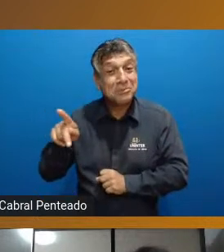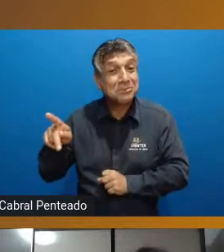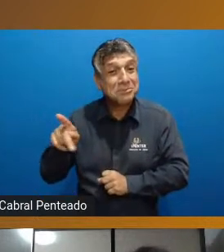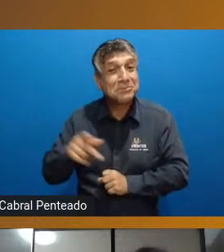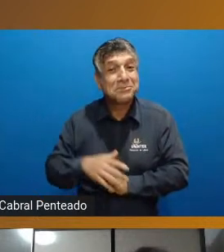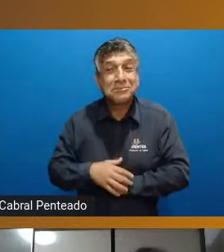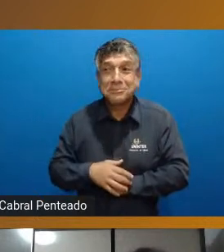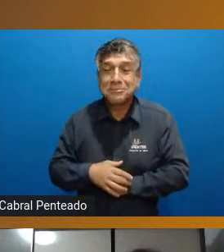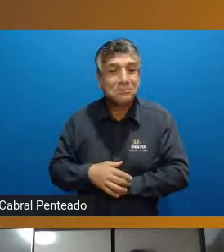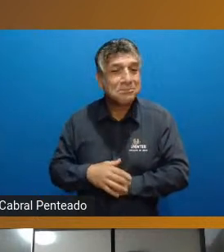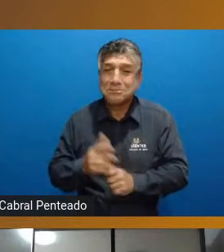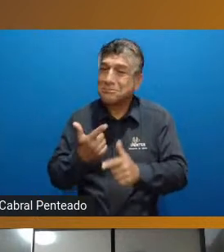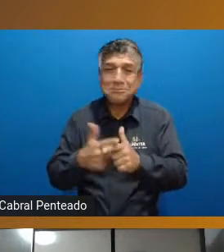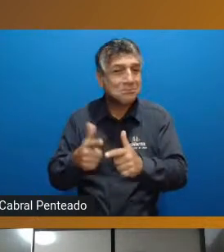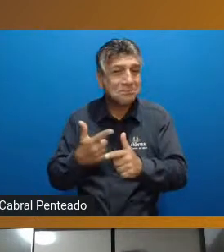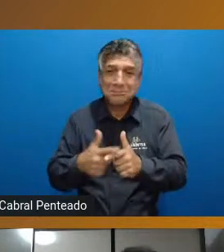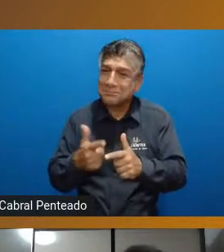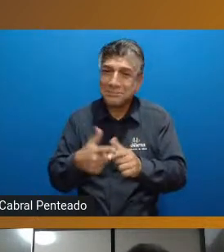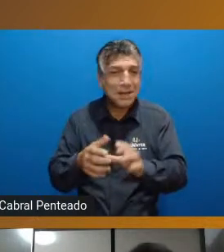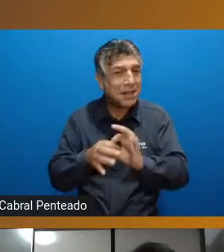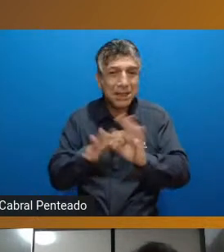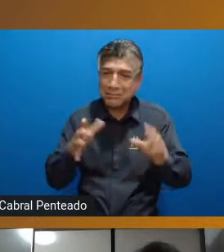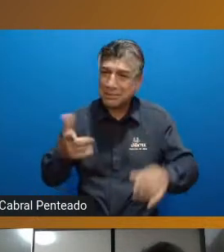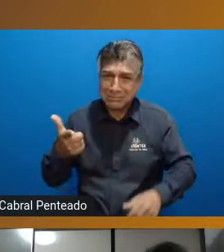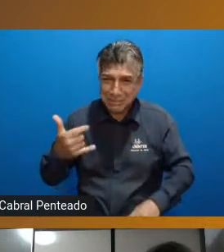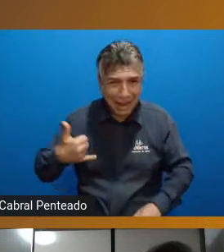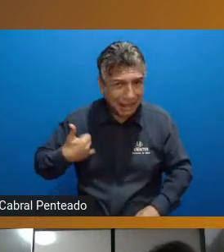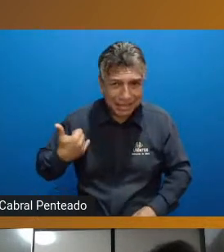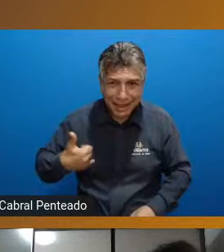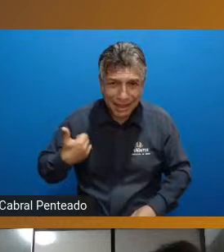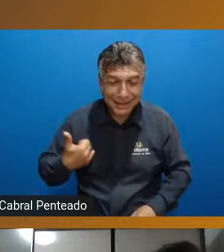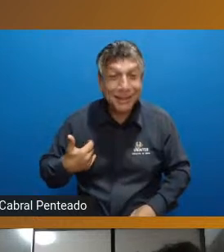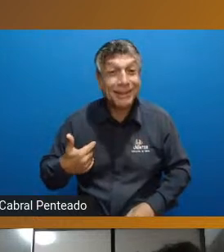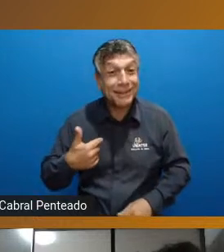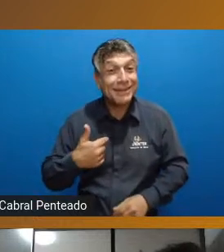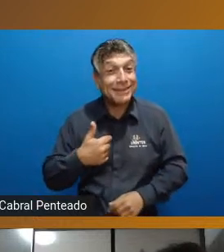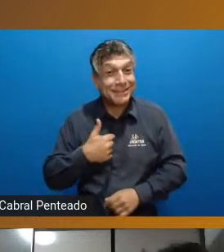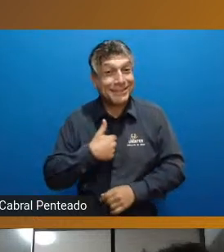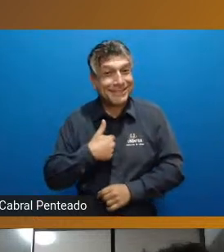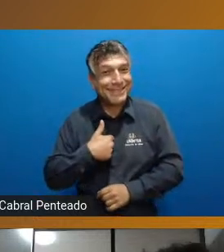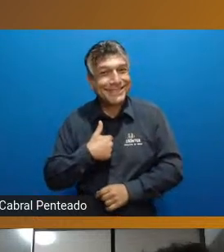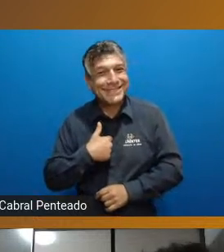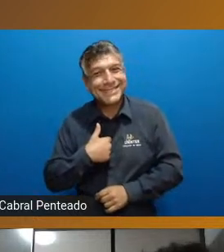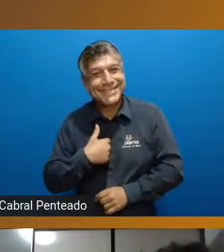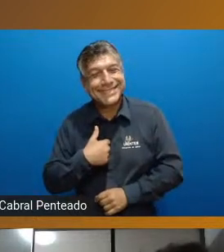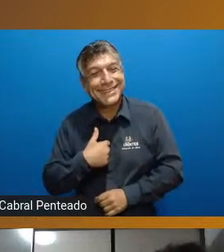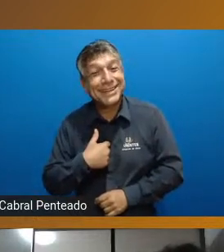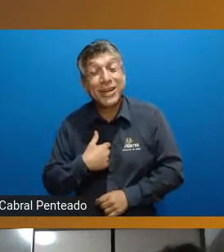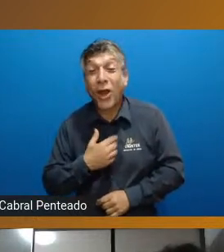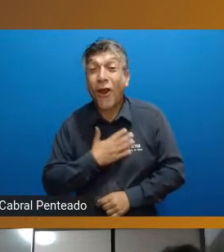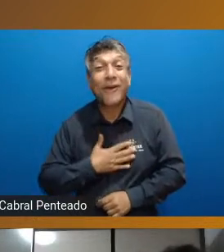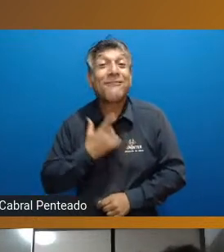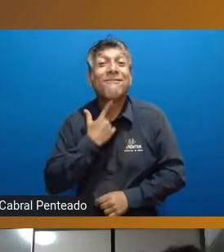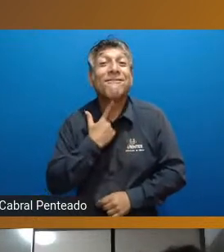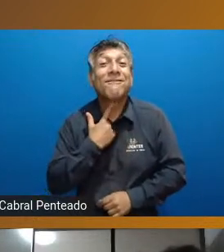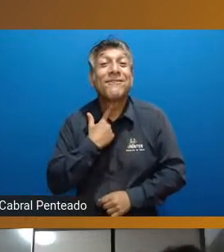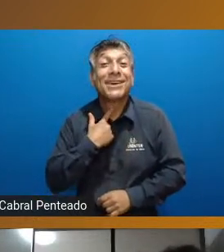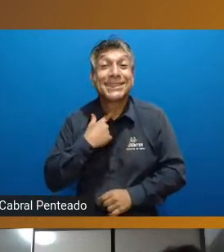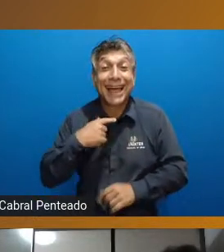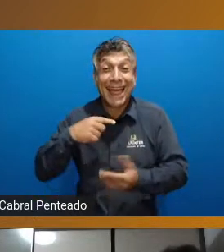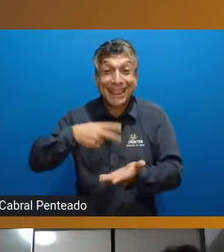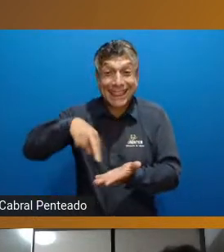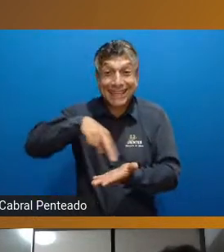não tem idade realmente não tem idade né e esses dias eu comentei com a professora Eveline que eu sempre tive vontade de fazer sapateado